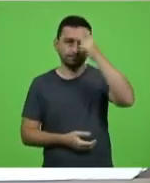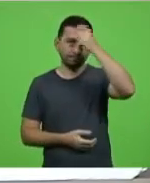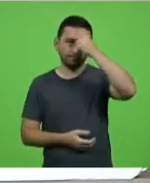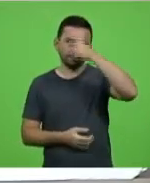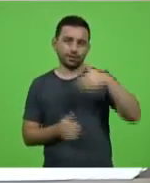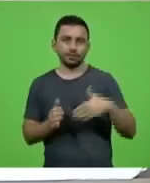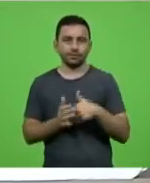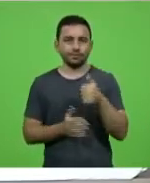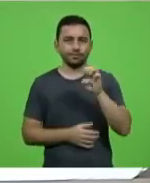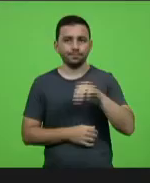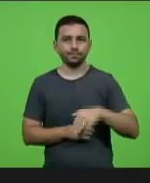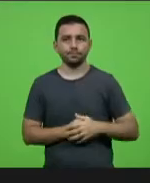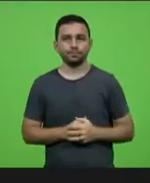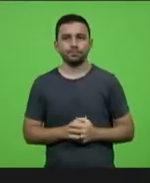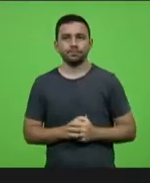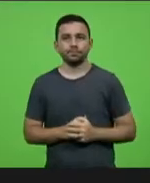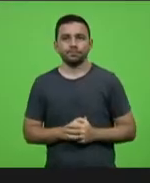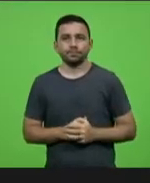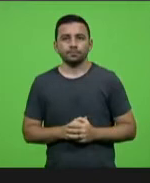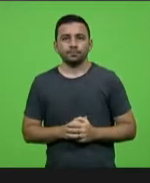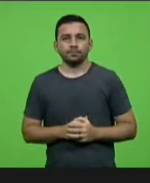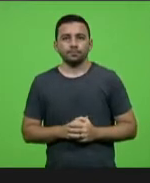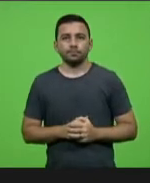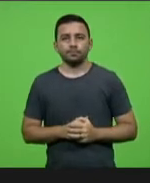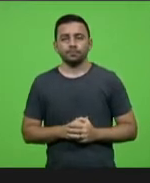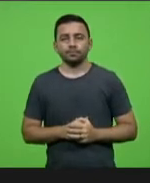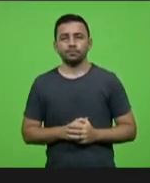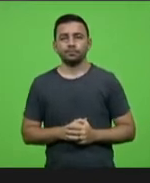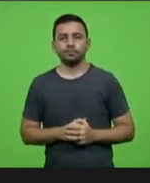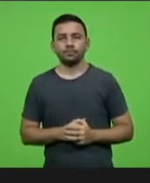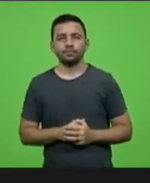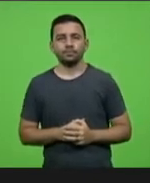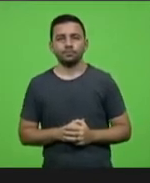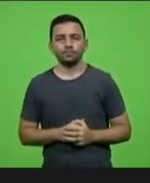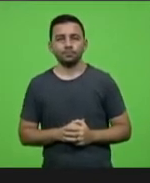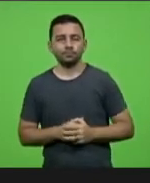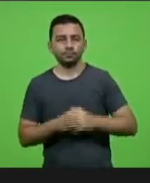por dez minutos. Deputado Maurício. Obrigado,